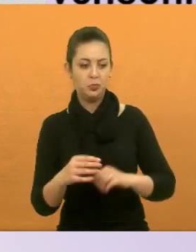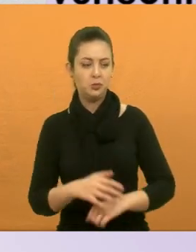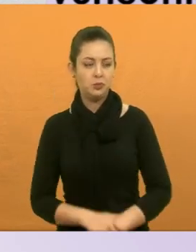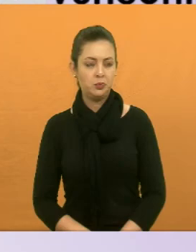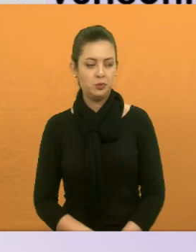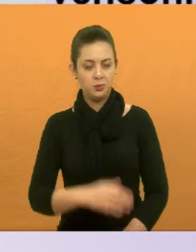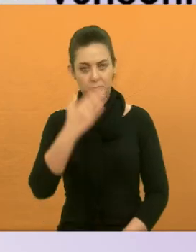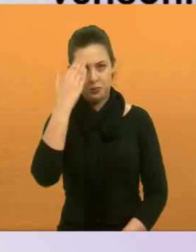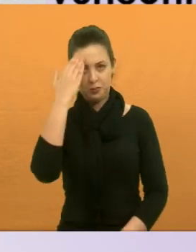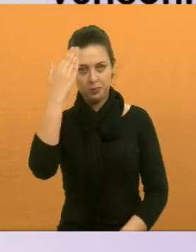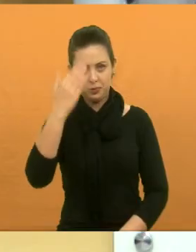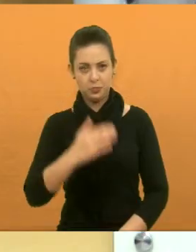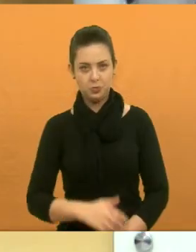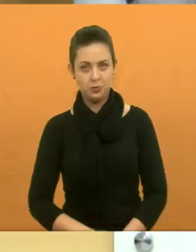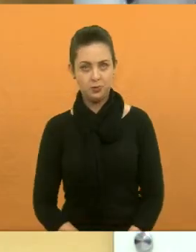Muito obrigada.